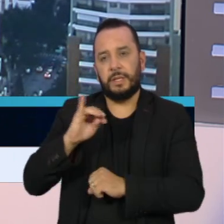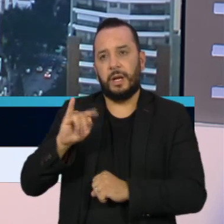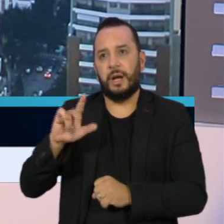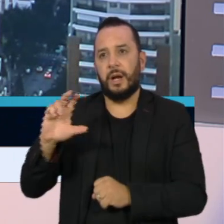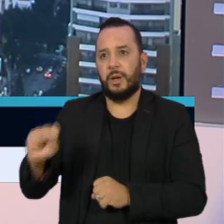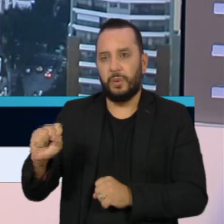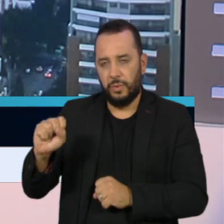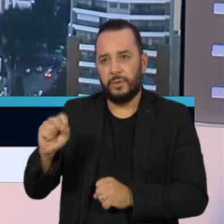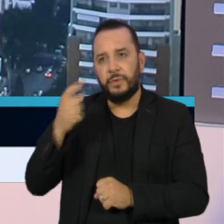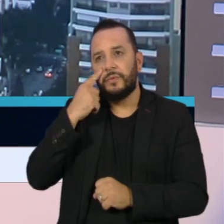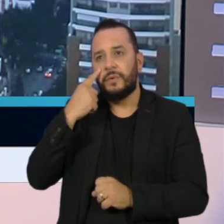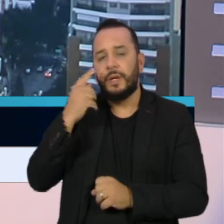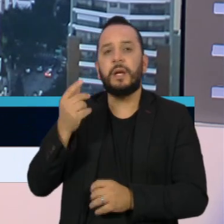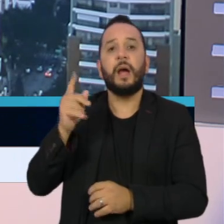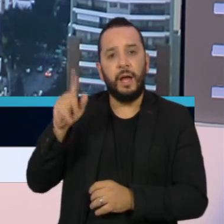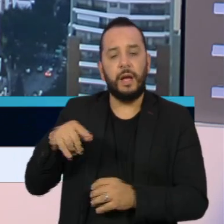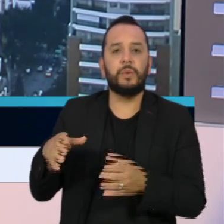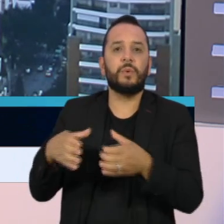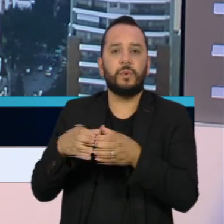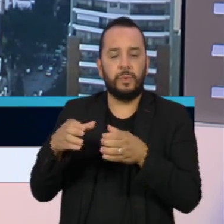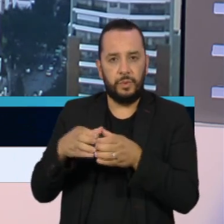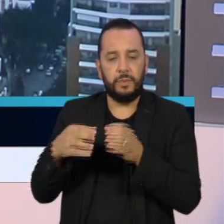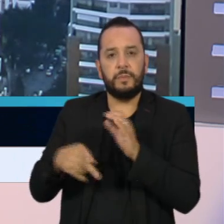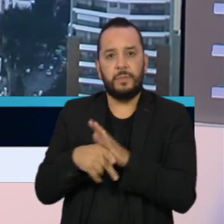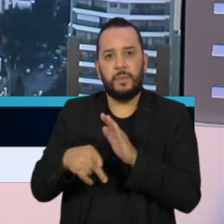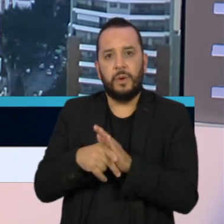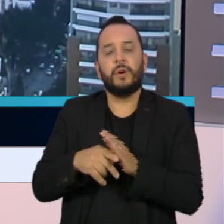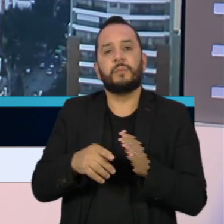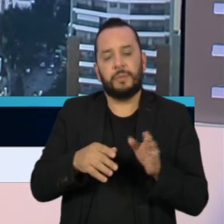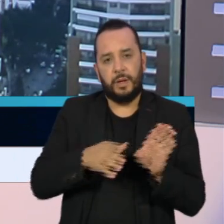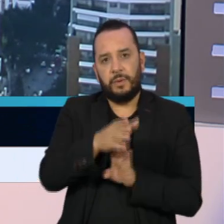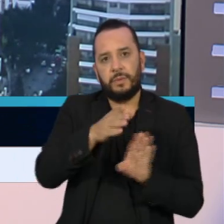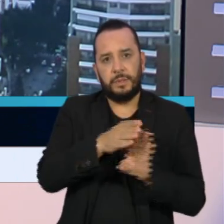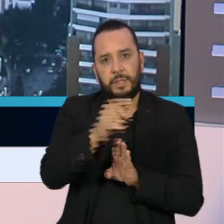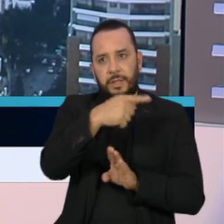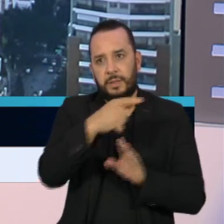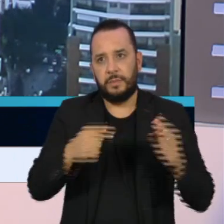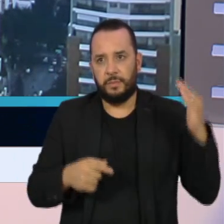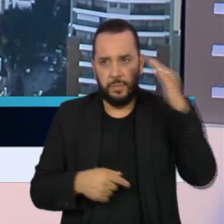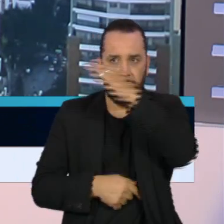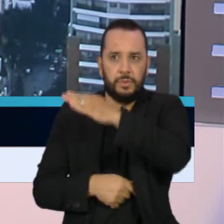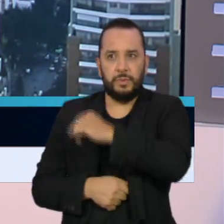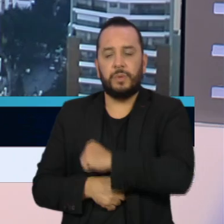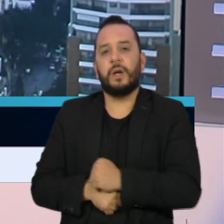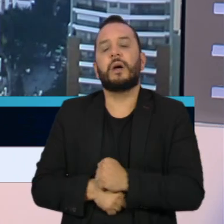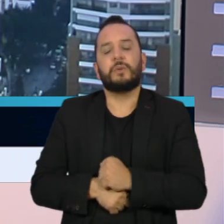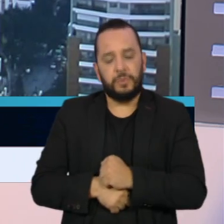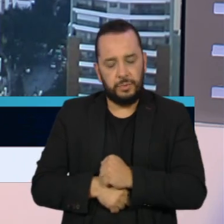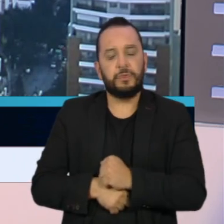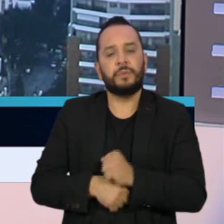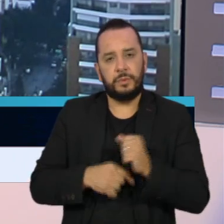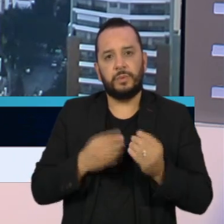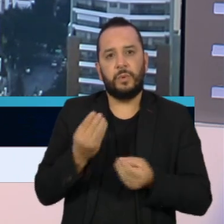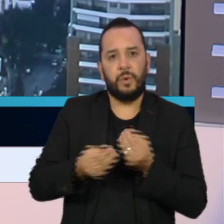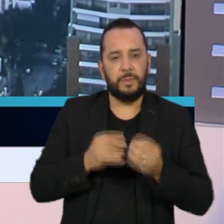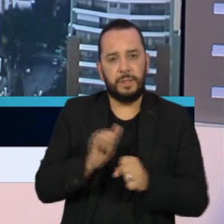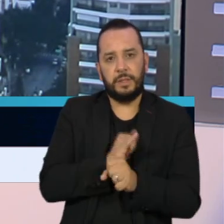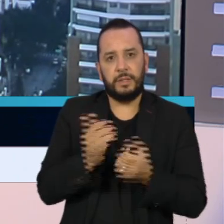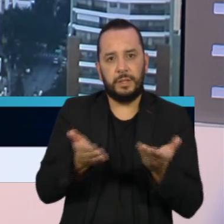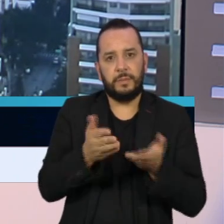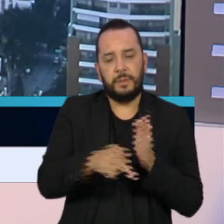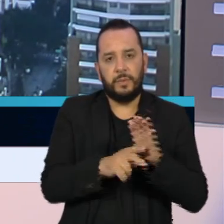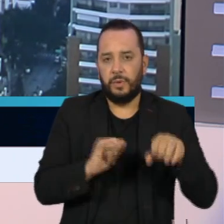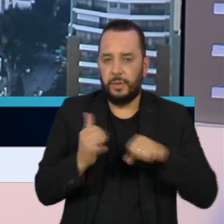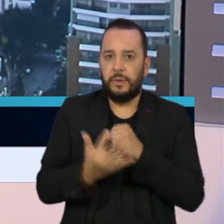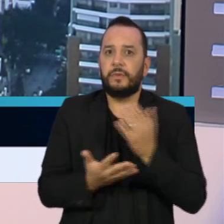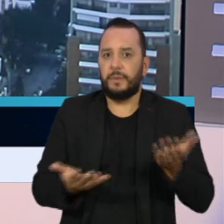apontado como um dos integrantes do suposto gabinete paralelo que aconselhava o presidente Jair Bolsonaro na estratégia de enfrentamento à